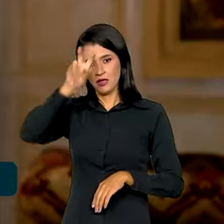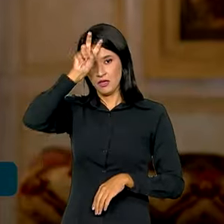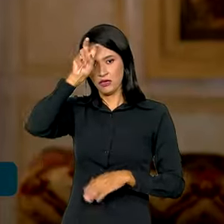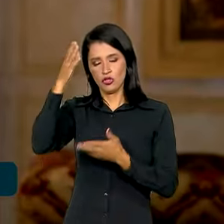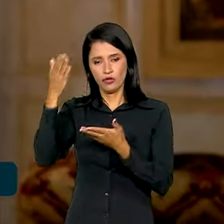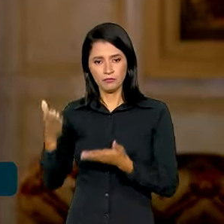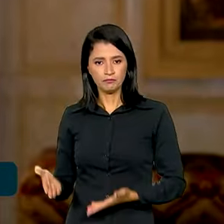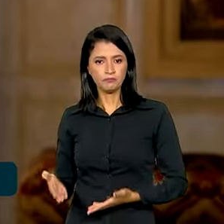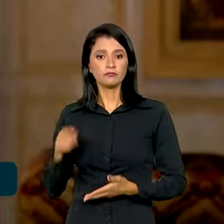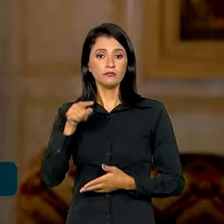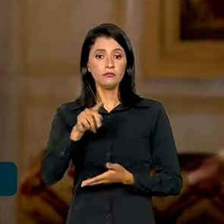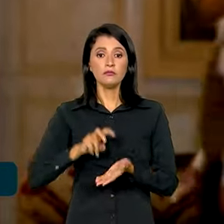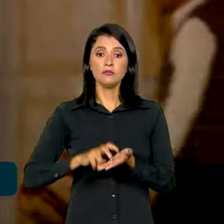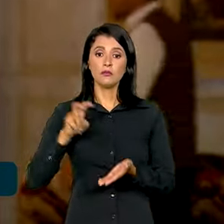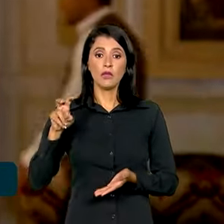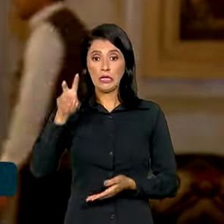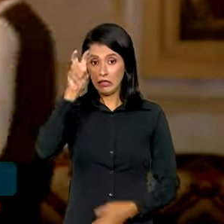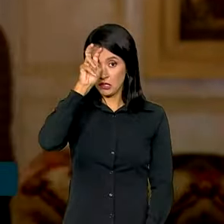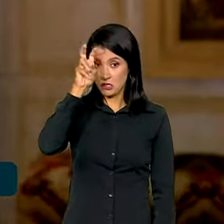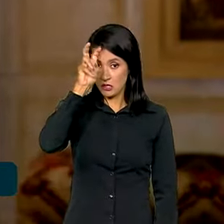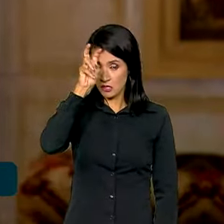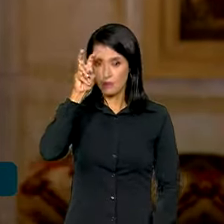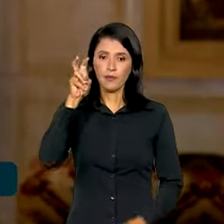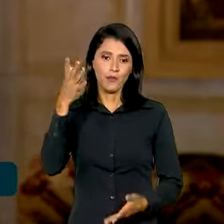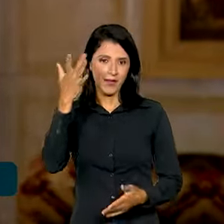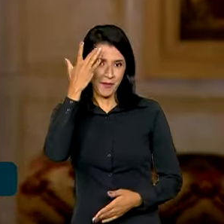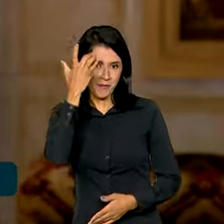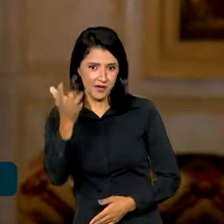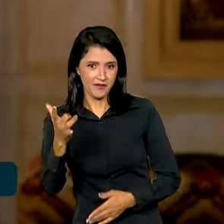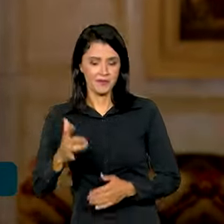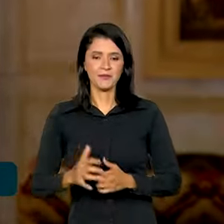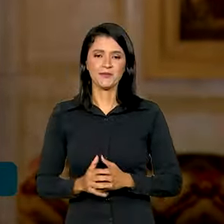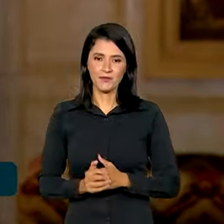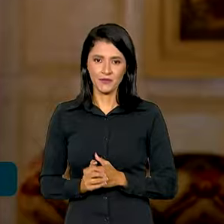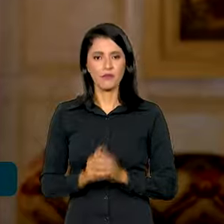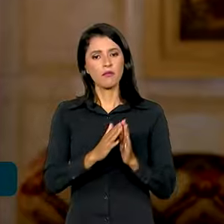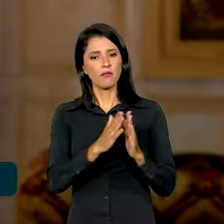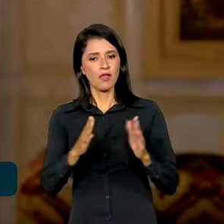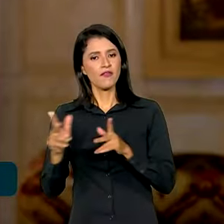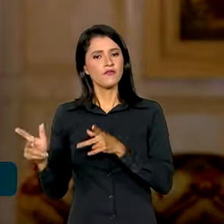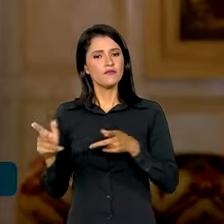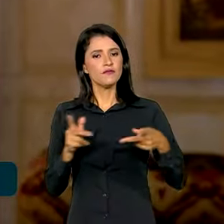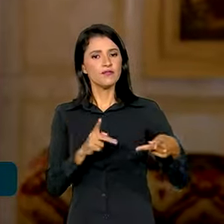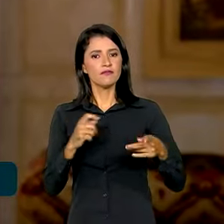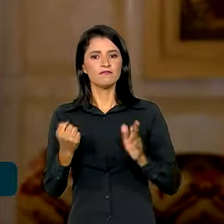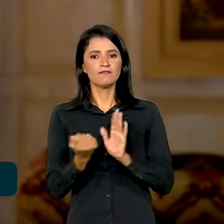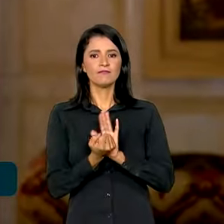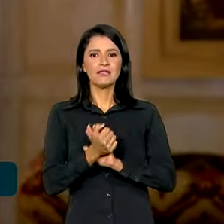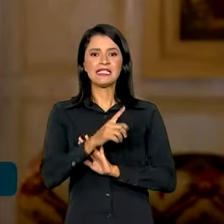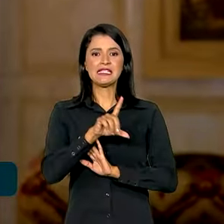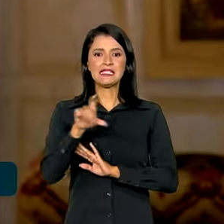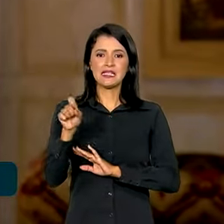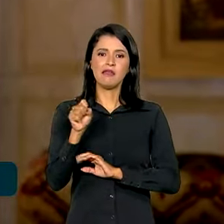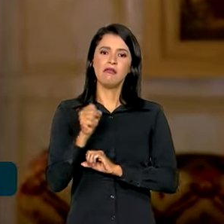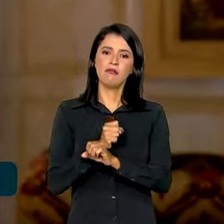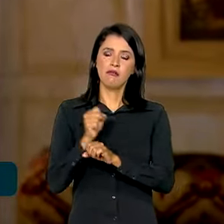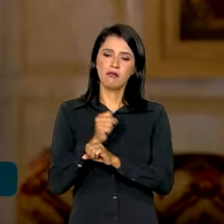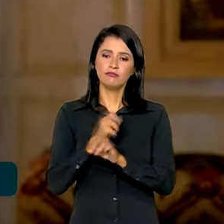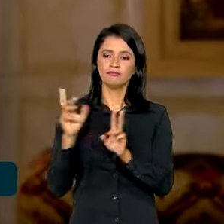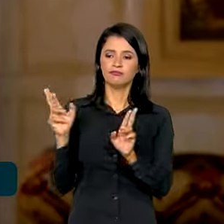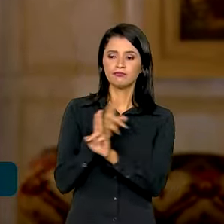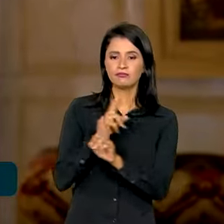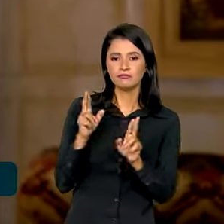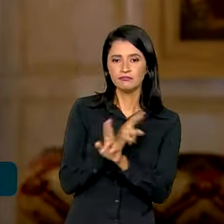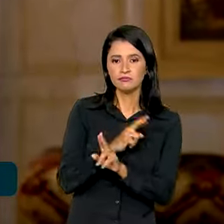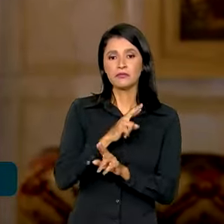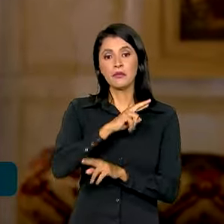Al-Sisi, na manhã de quinta-feira, ou seja, amanhã. Durante a visita, que marca 100 anos de relações diplomáticas